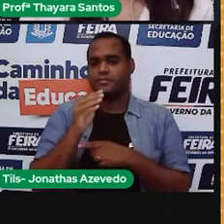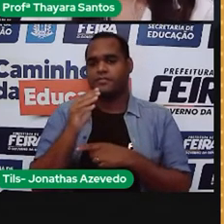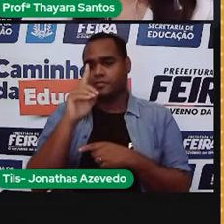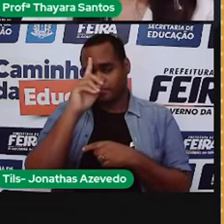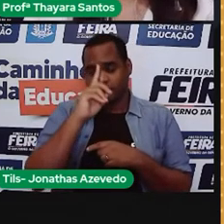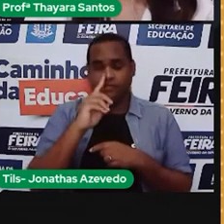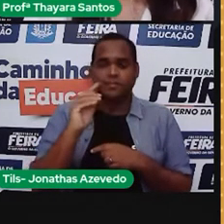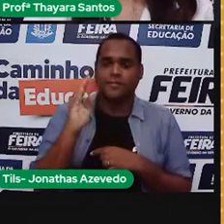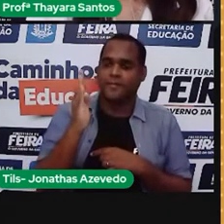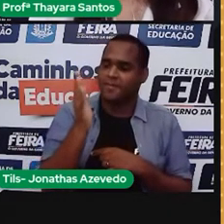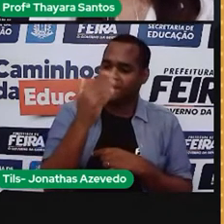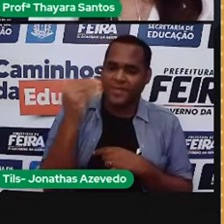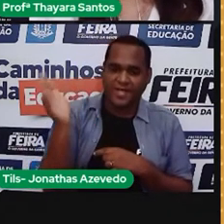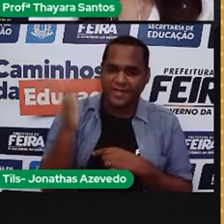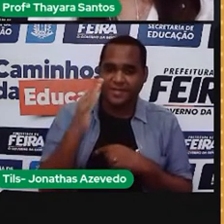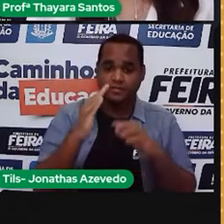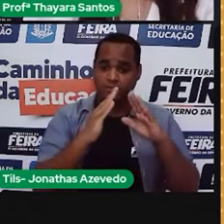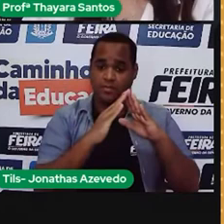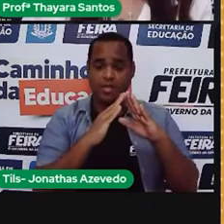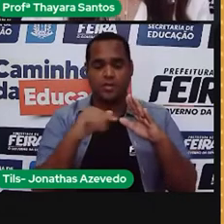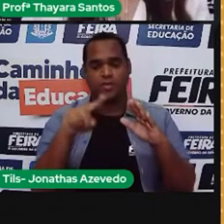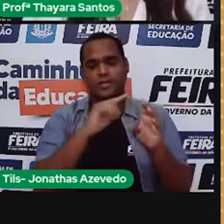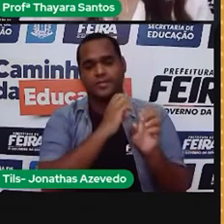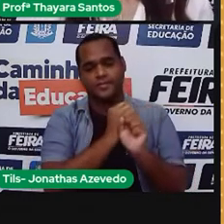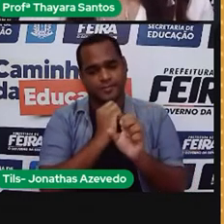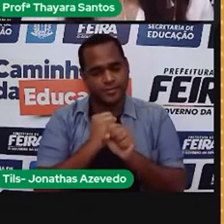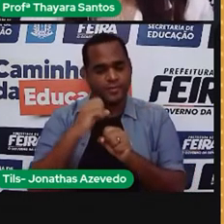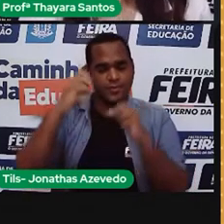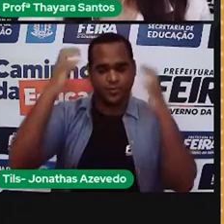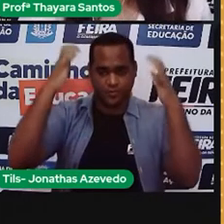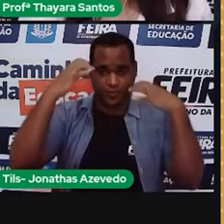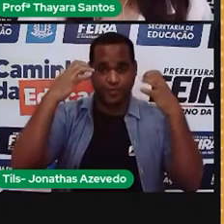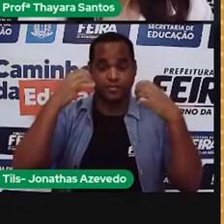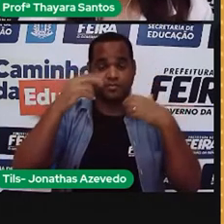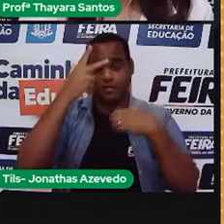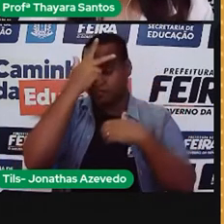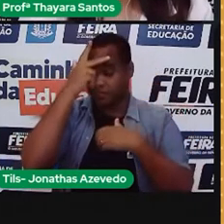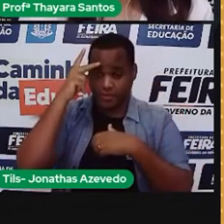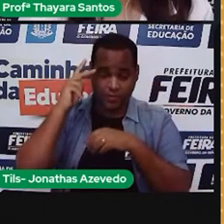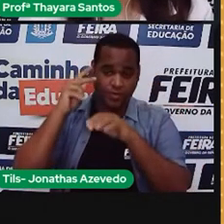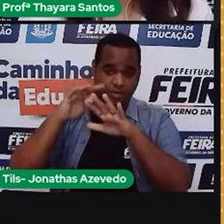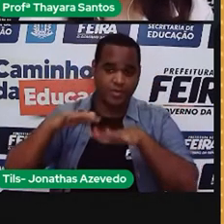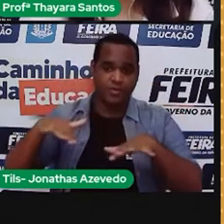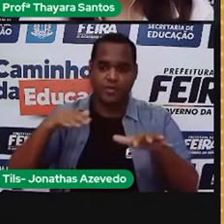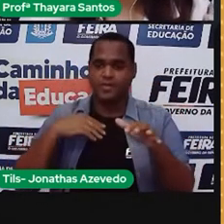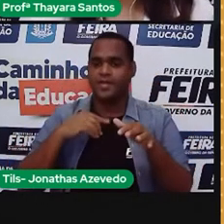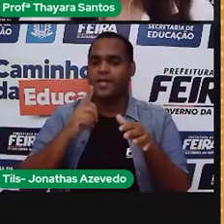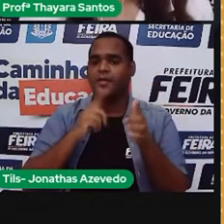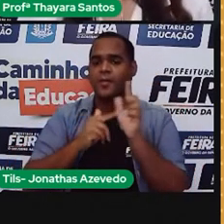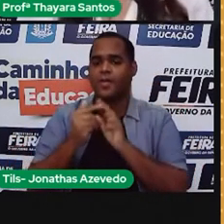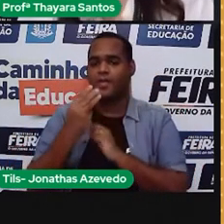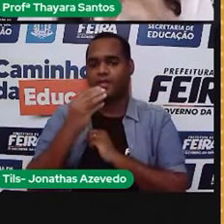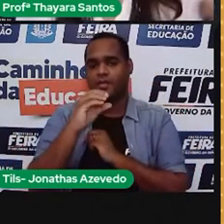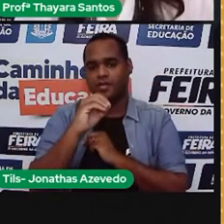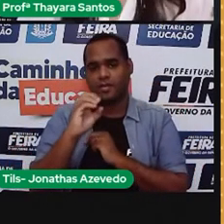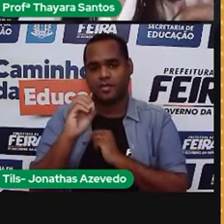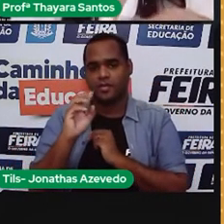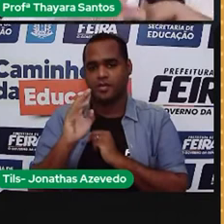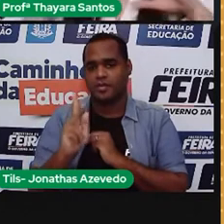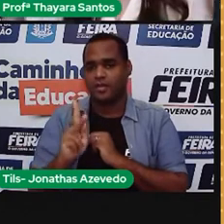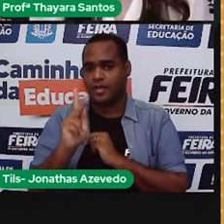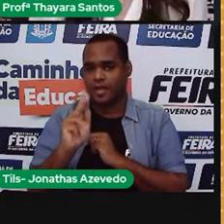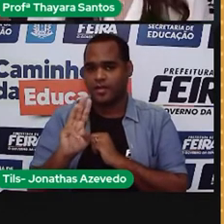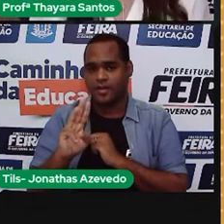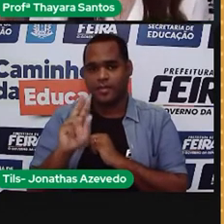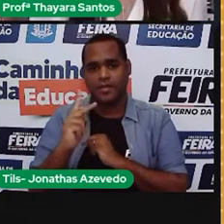nessa casa, naquela mesma casa que a gente calculou o consumo do chuveiro, as pessoas lá consumiram 300 kilowatts hora no mês,